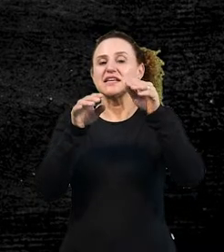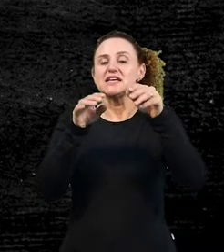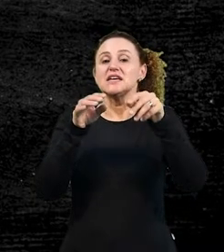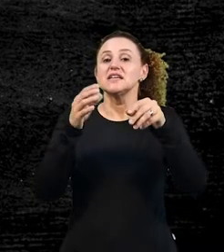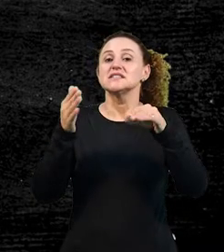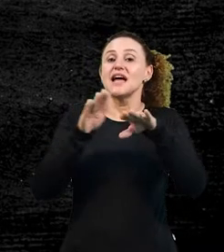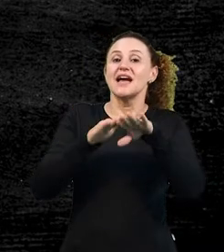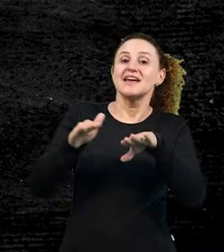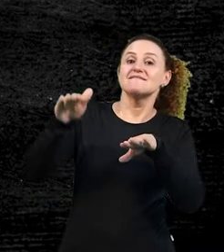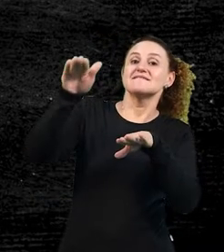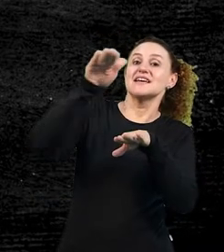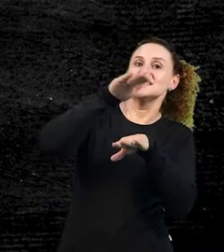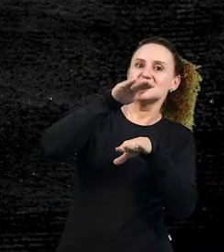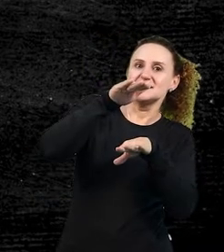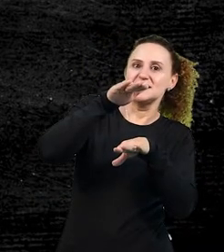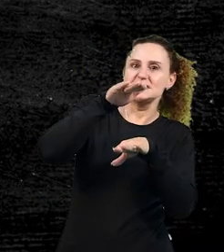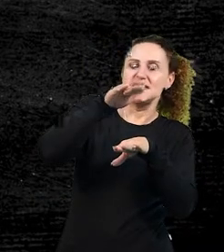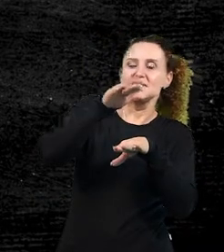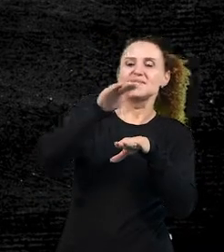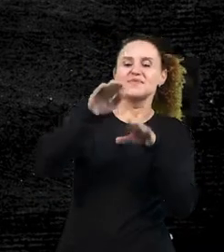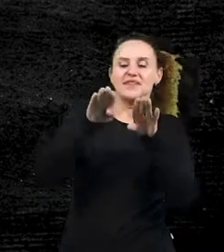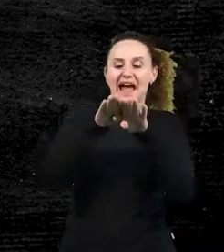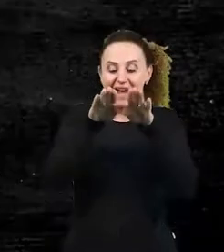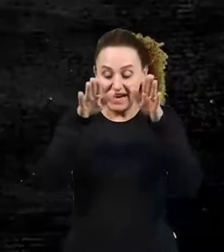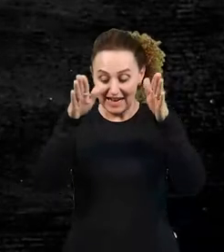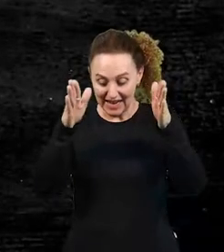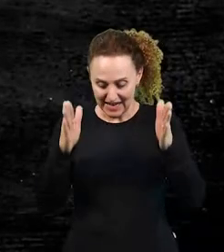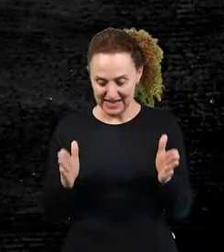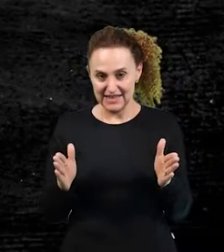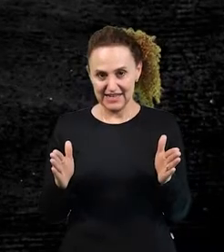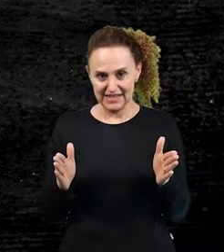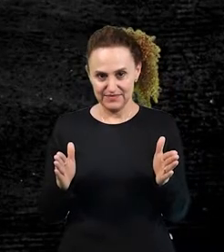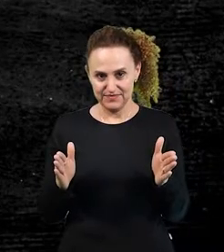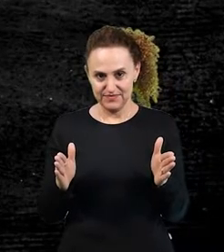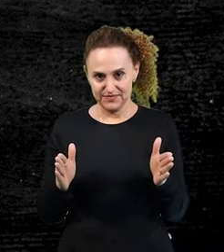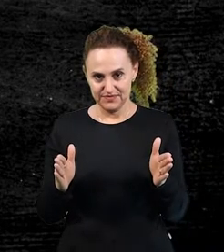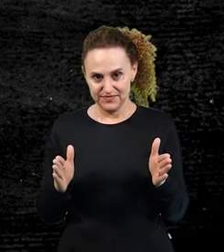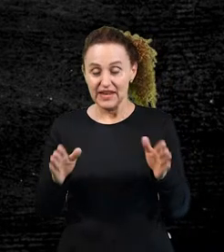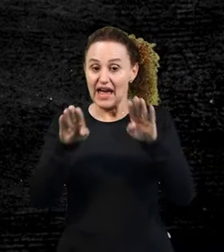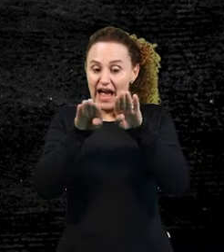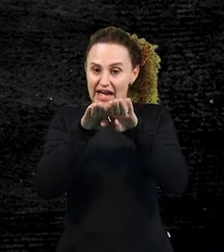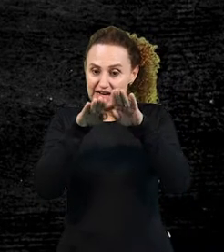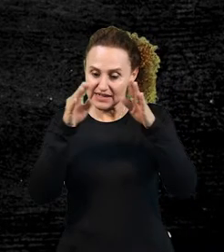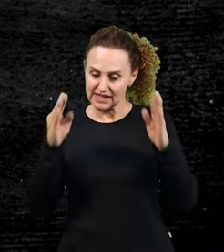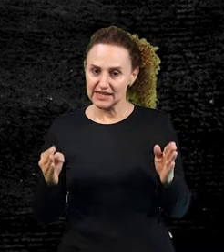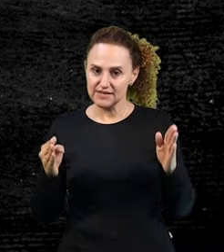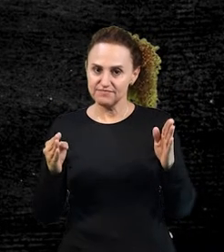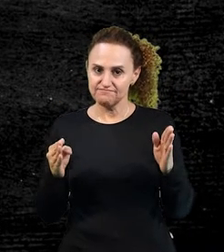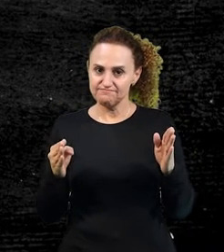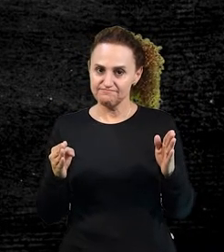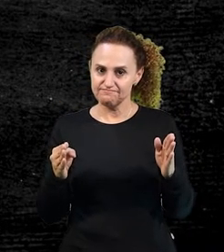Na carteira. E essa carteira é uma mesa de estudo.